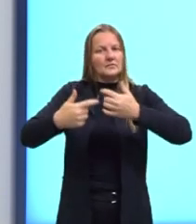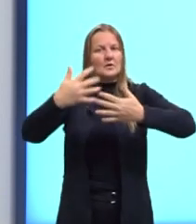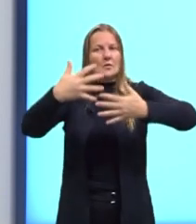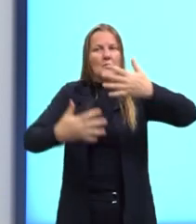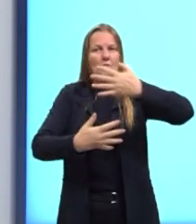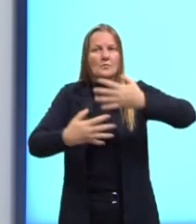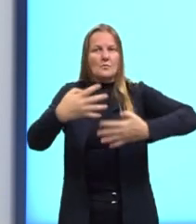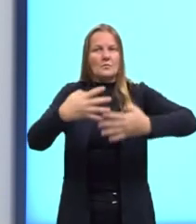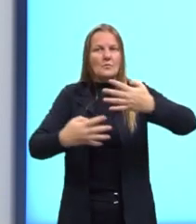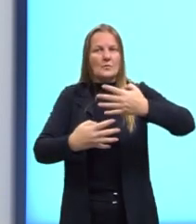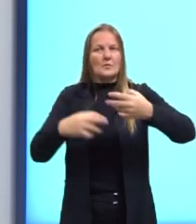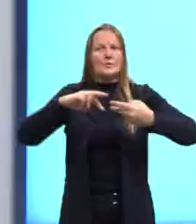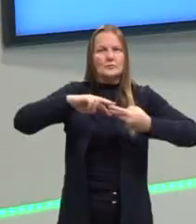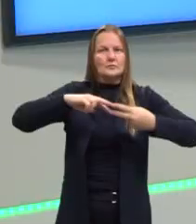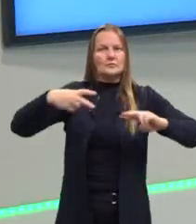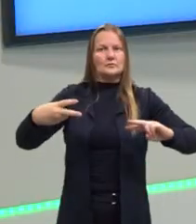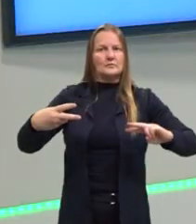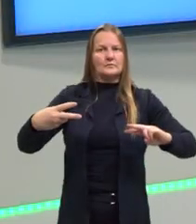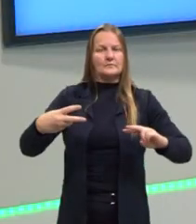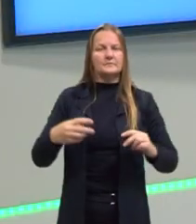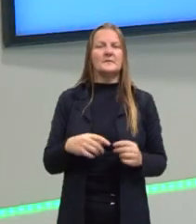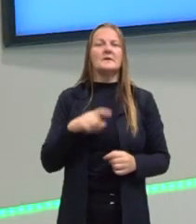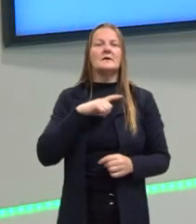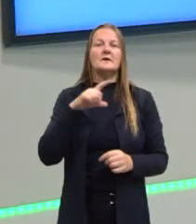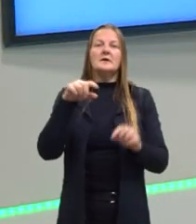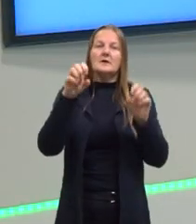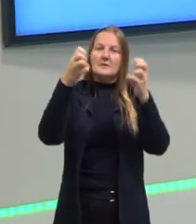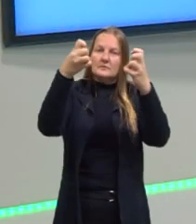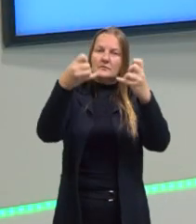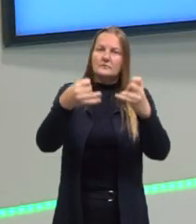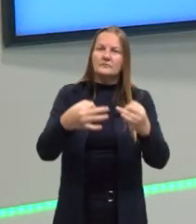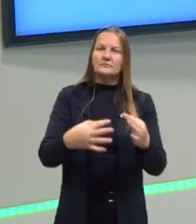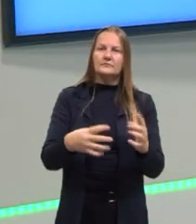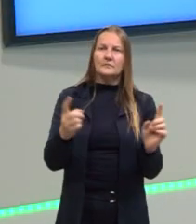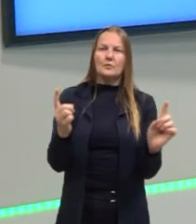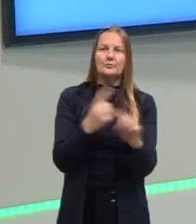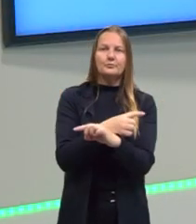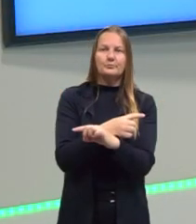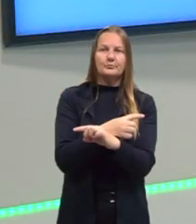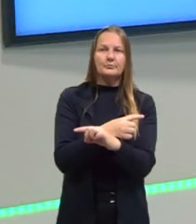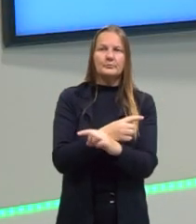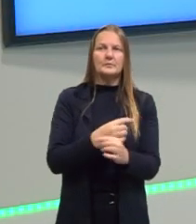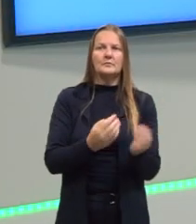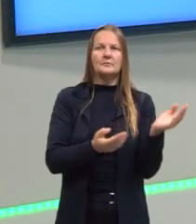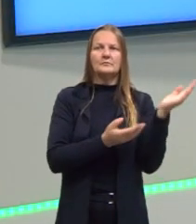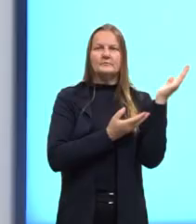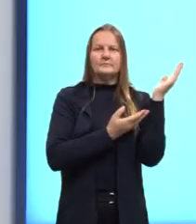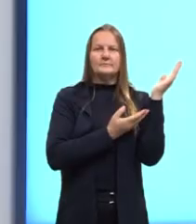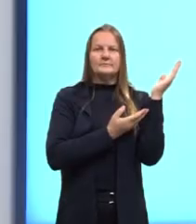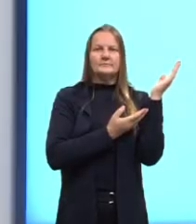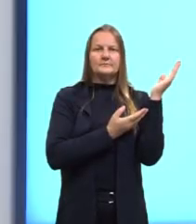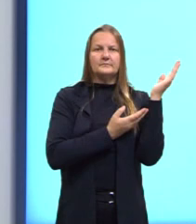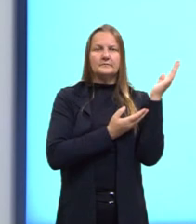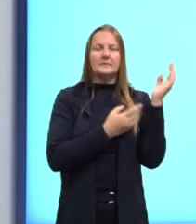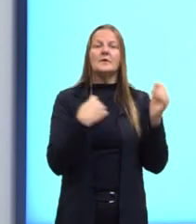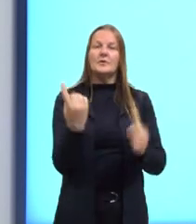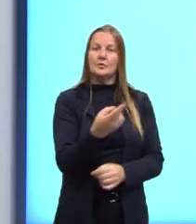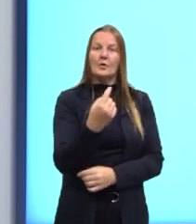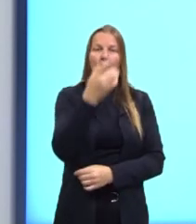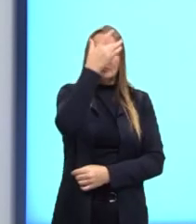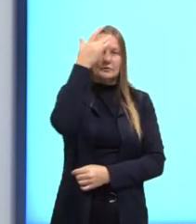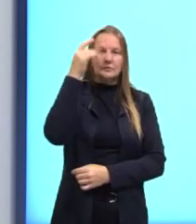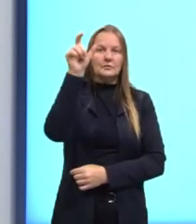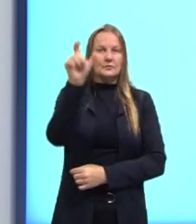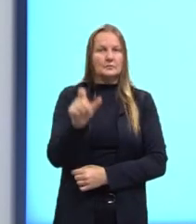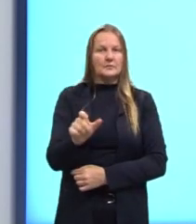Já, né? Um contraponto, infelizmente, que tem que ser abordado é esse, né? Que o ser humano, através